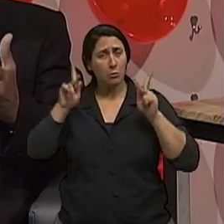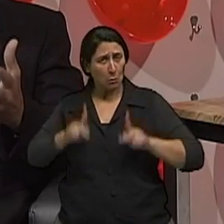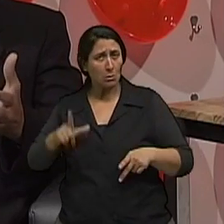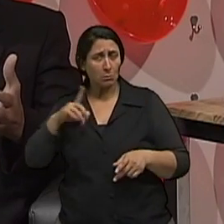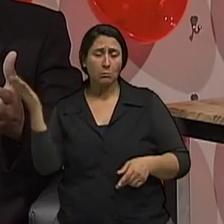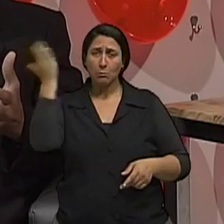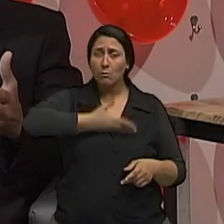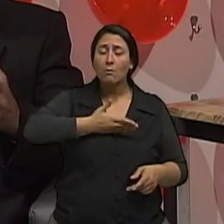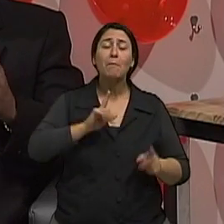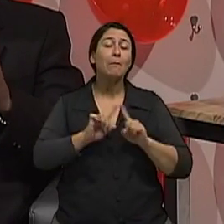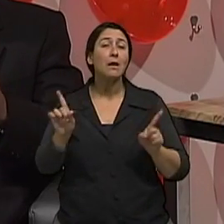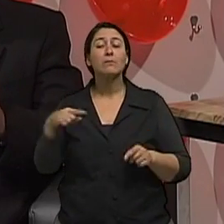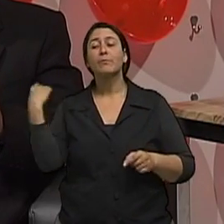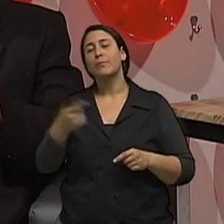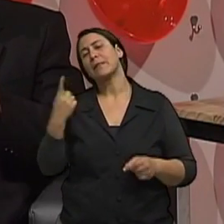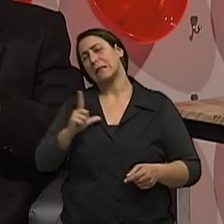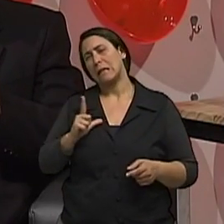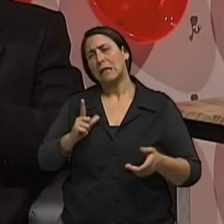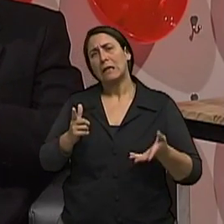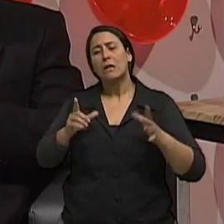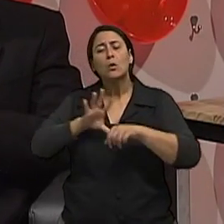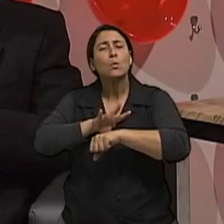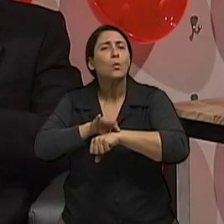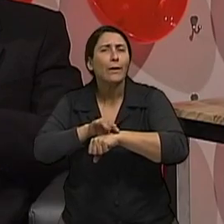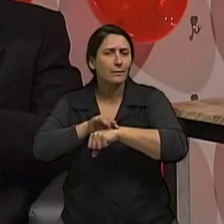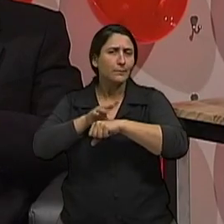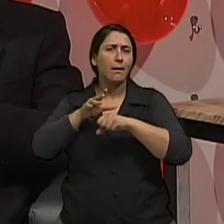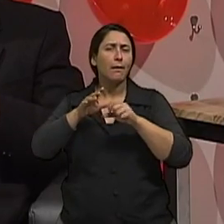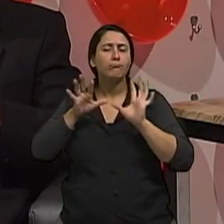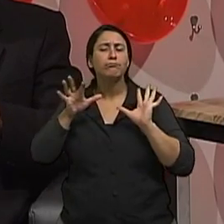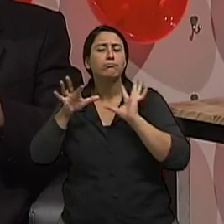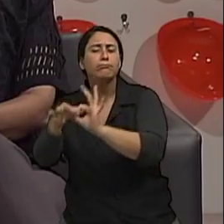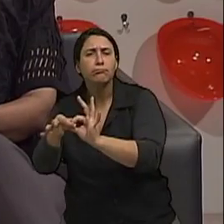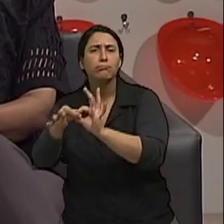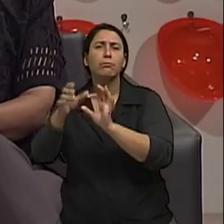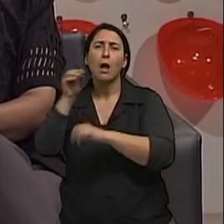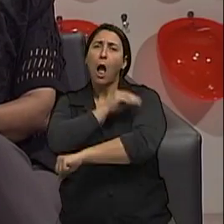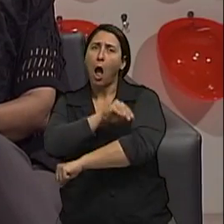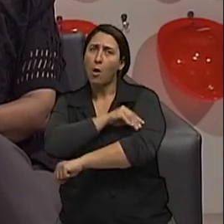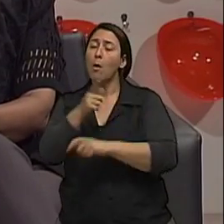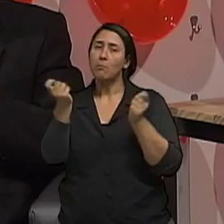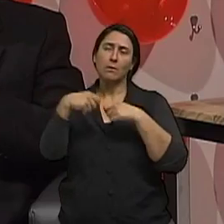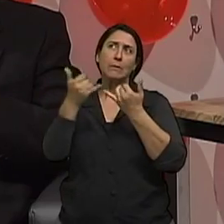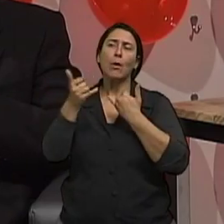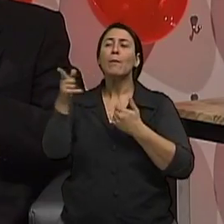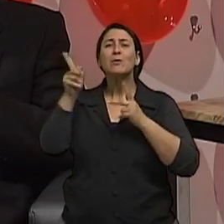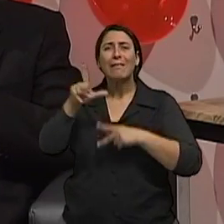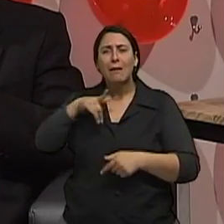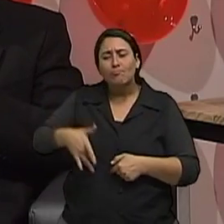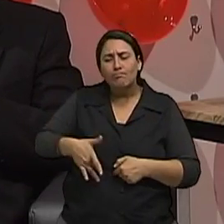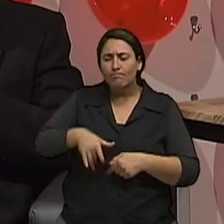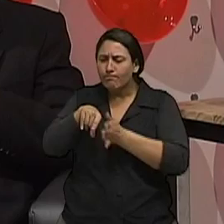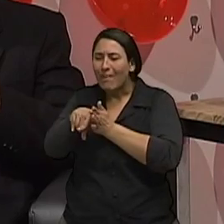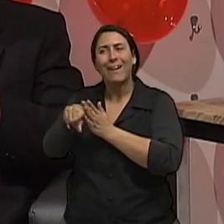ser que ele tenha, né, uma doença característicamente associada ao uso do álcool. Que o médico faça essa decisão. cirrose, uma doença